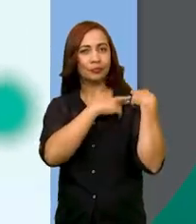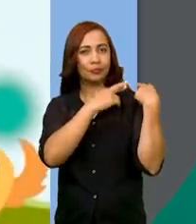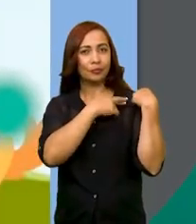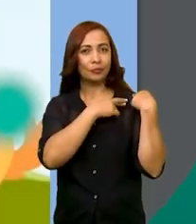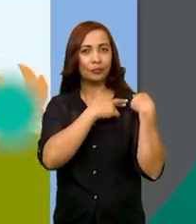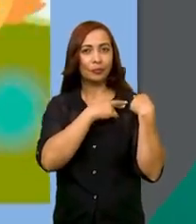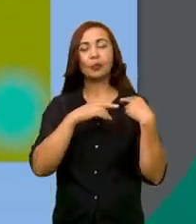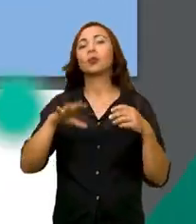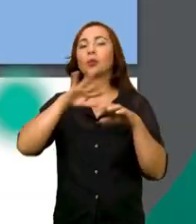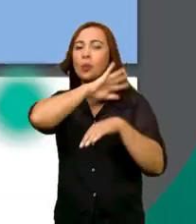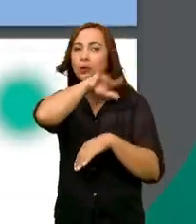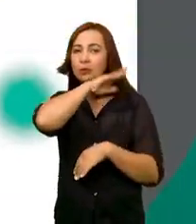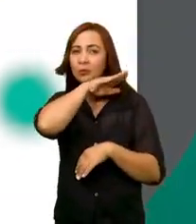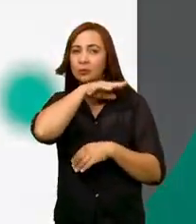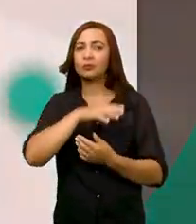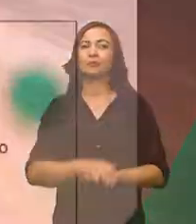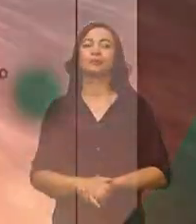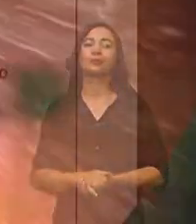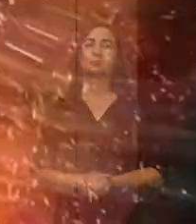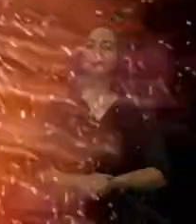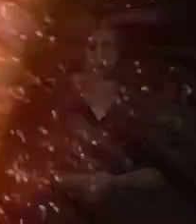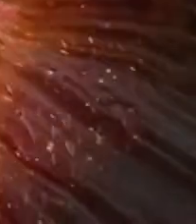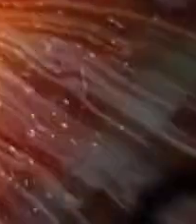responsabilidade com os animais.